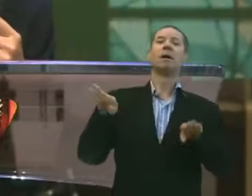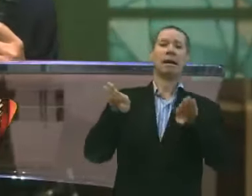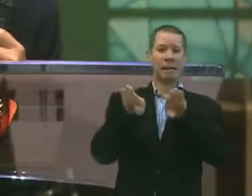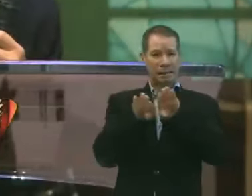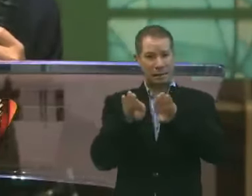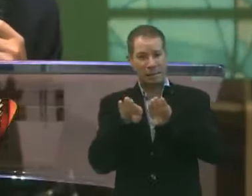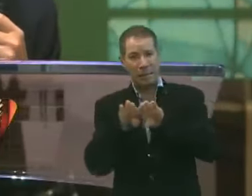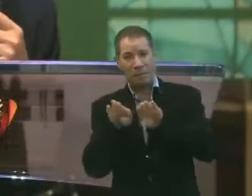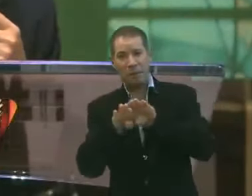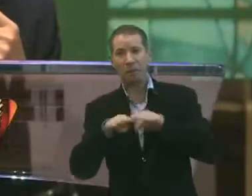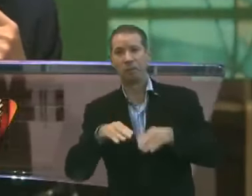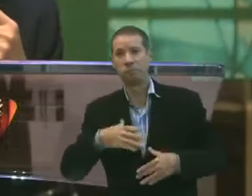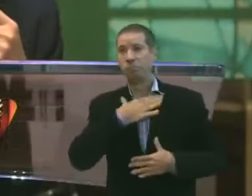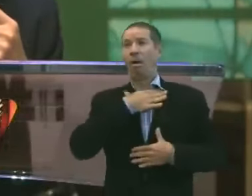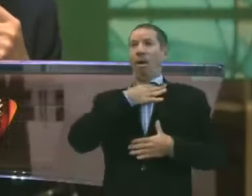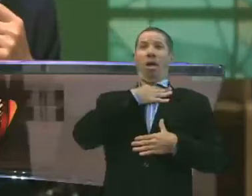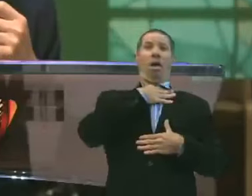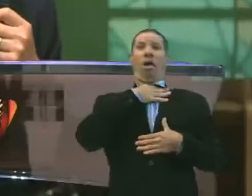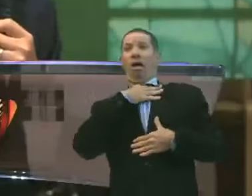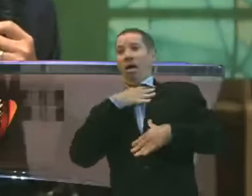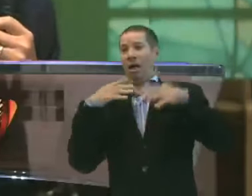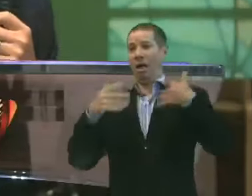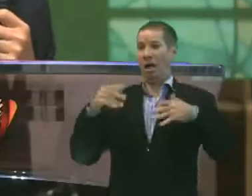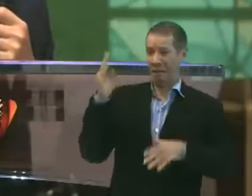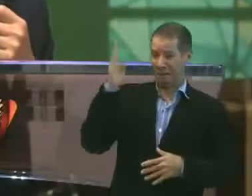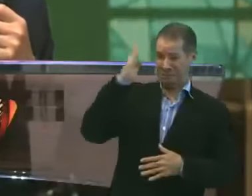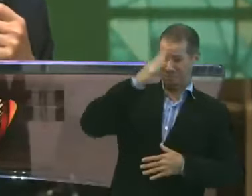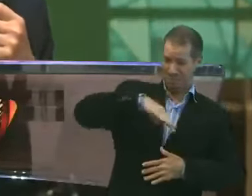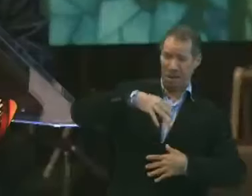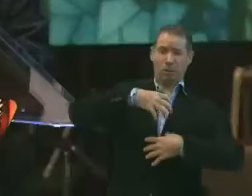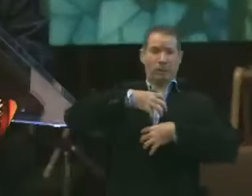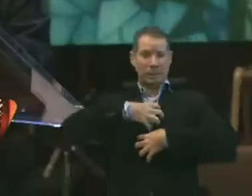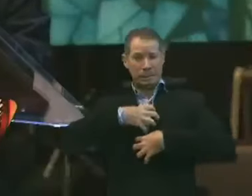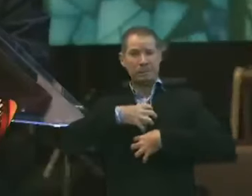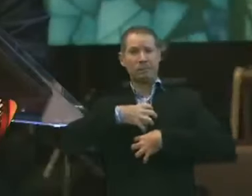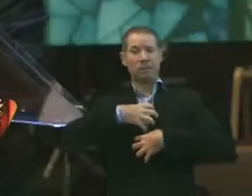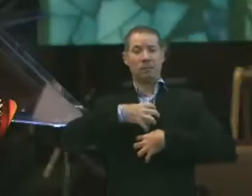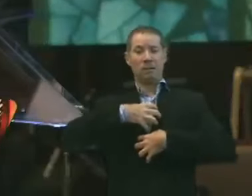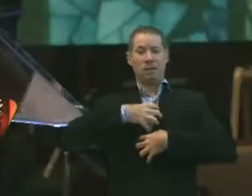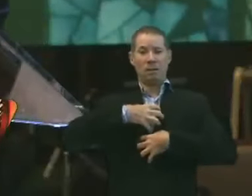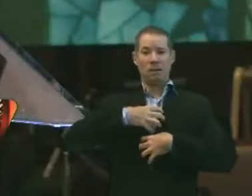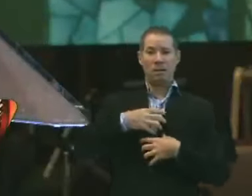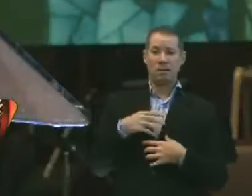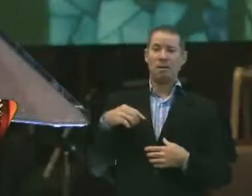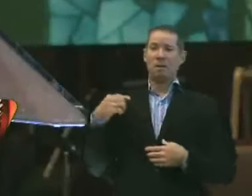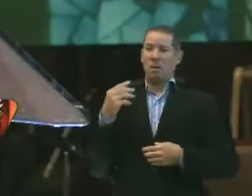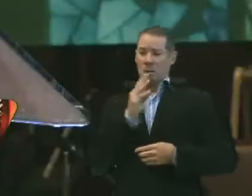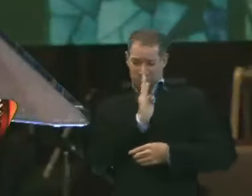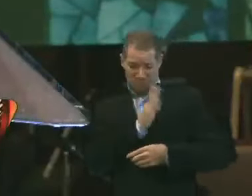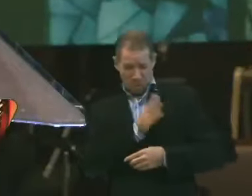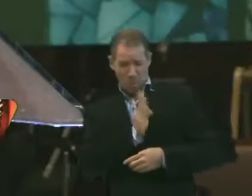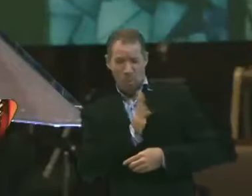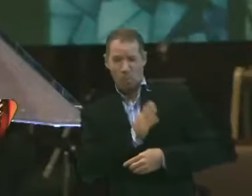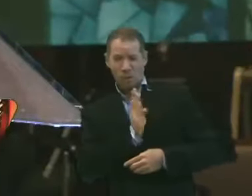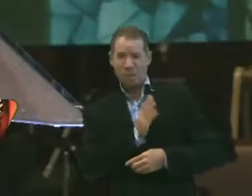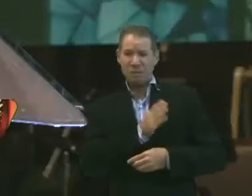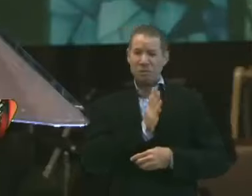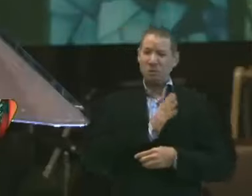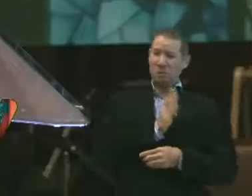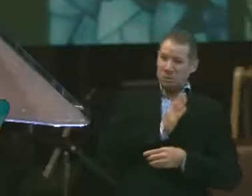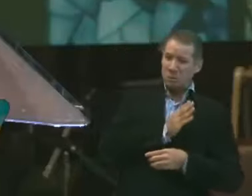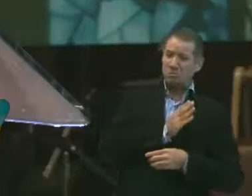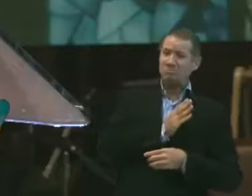nos toca, nos faz mal. Faz com que o nosso coração, de certa forma,